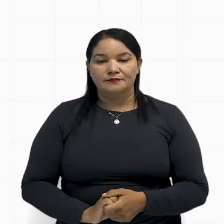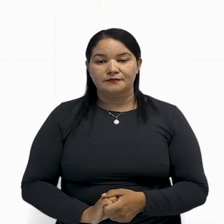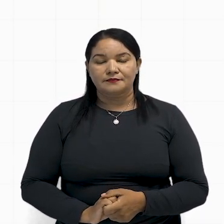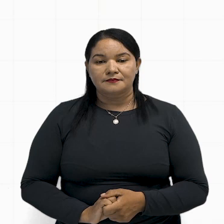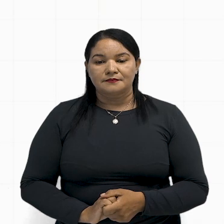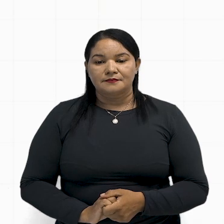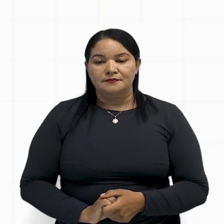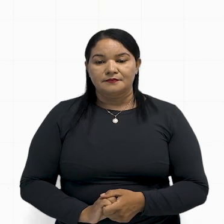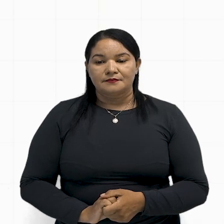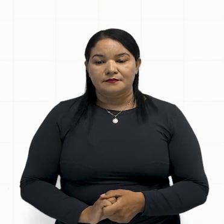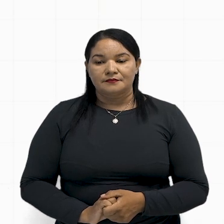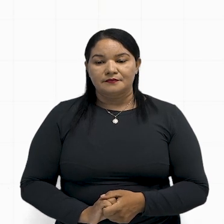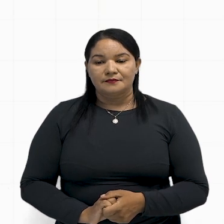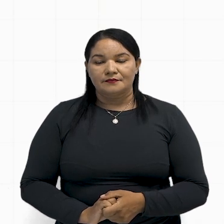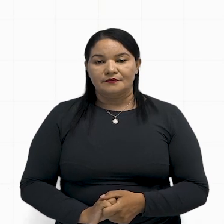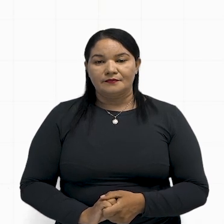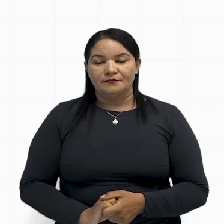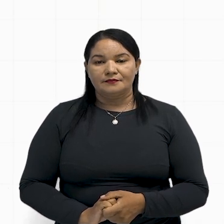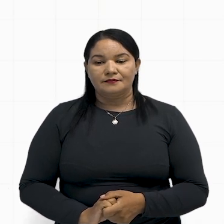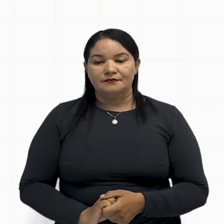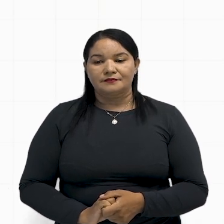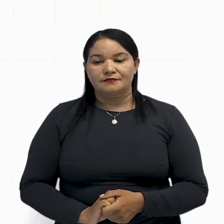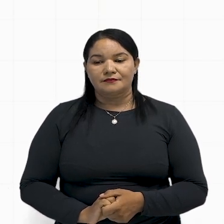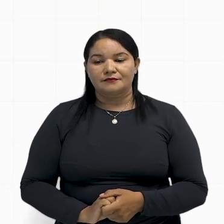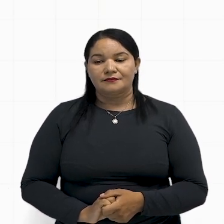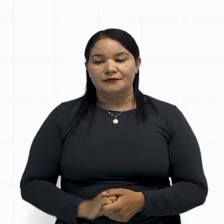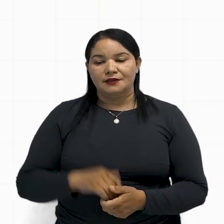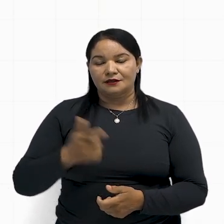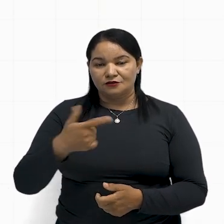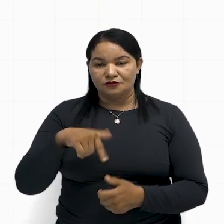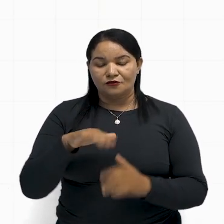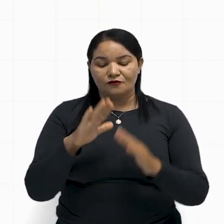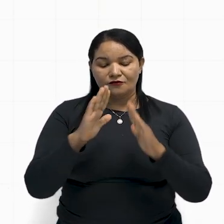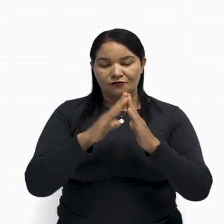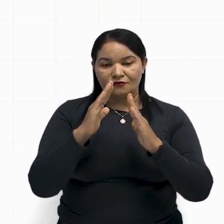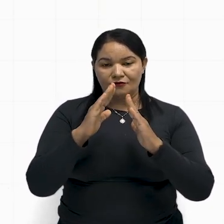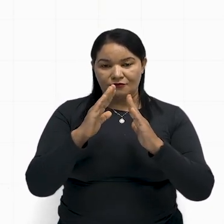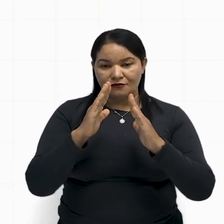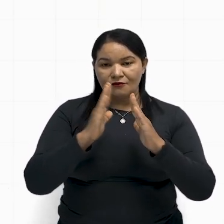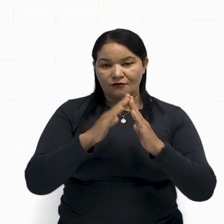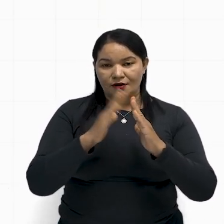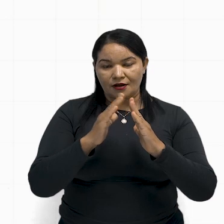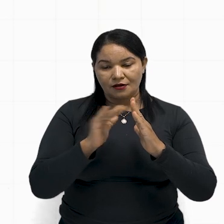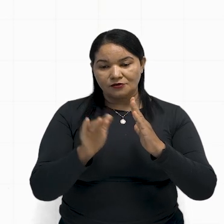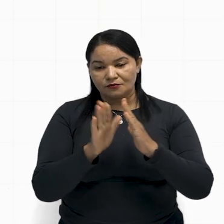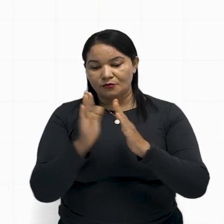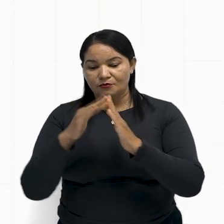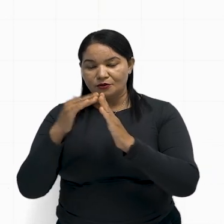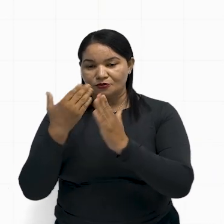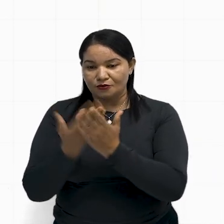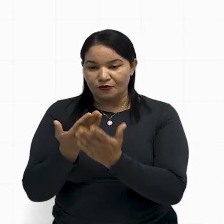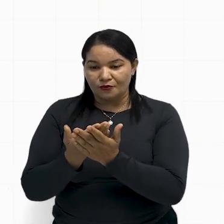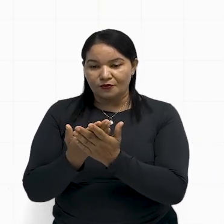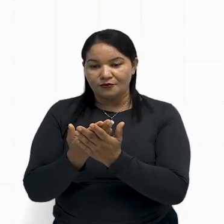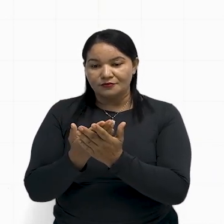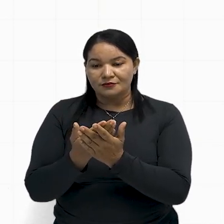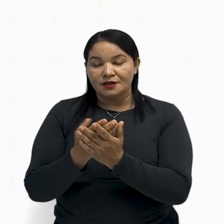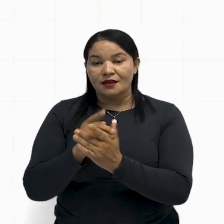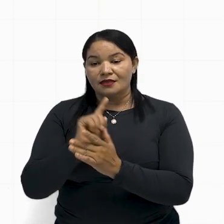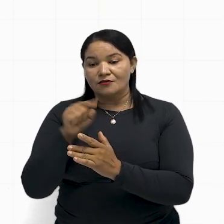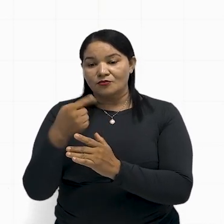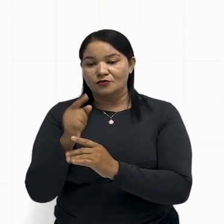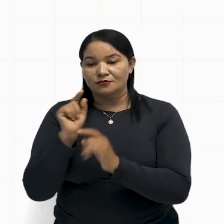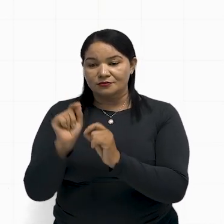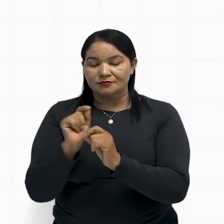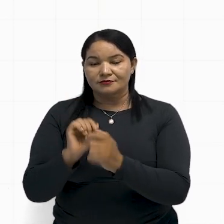Ó, de casa pra escola, de casa pra escola, depois,